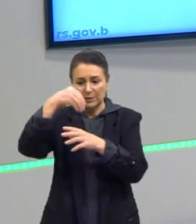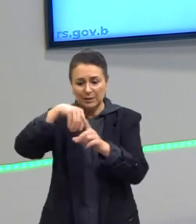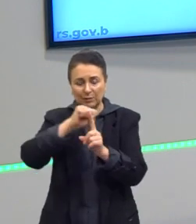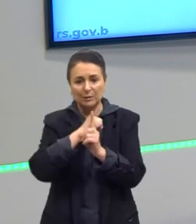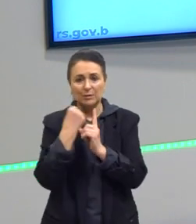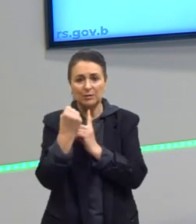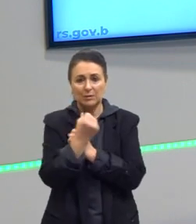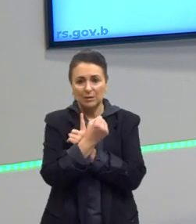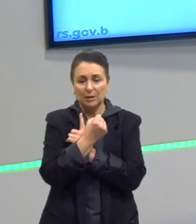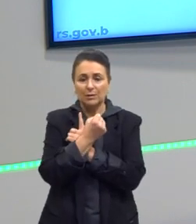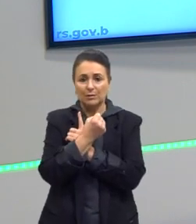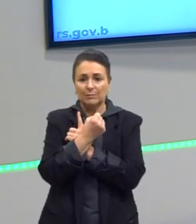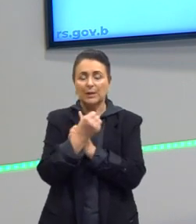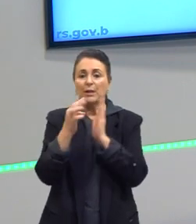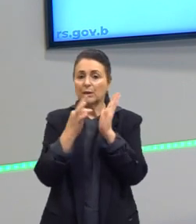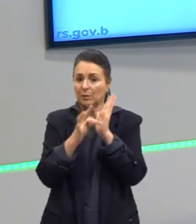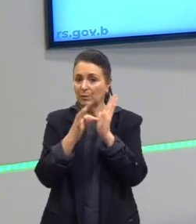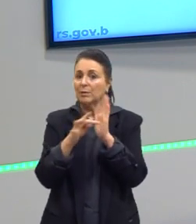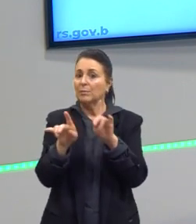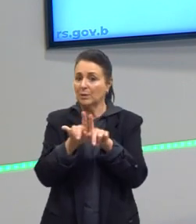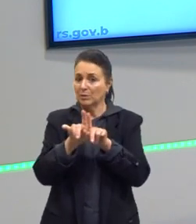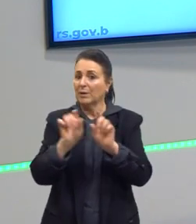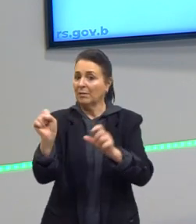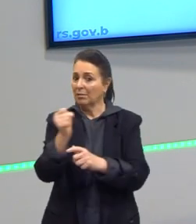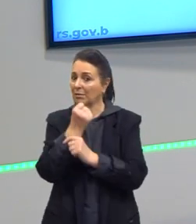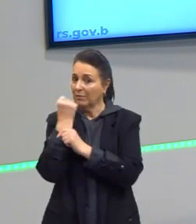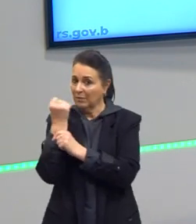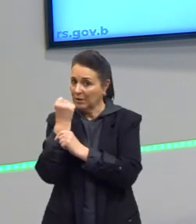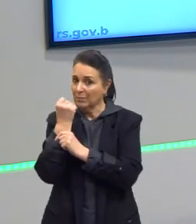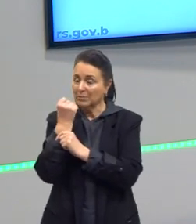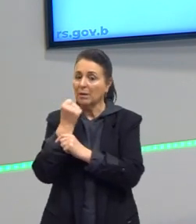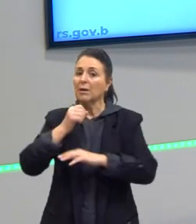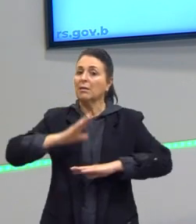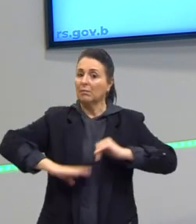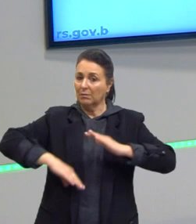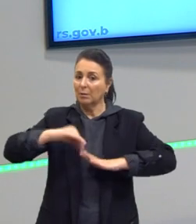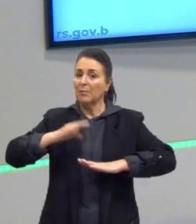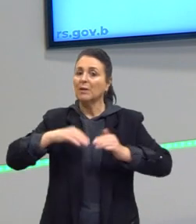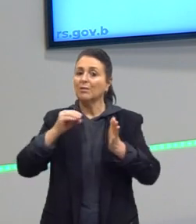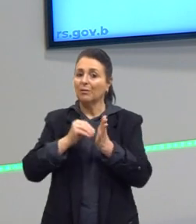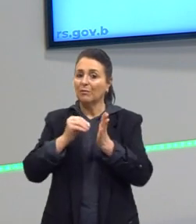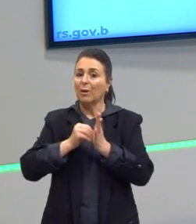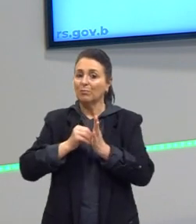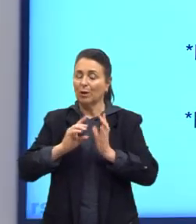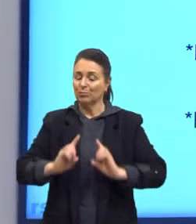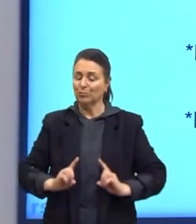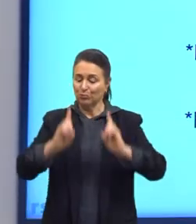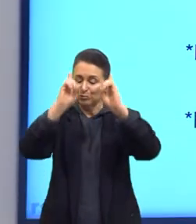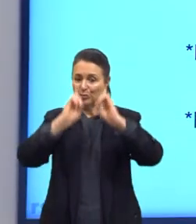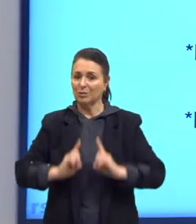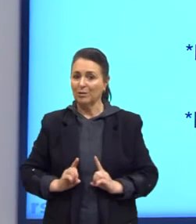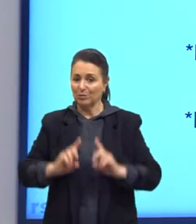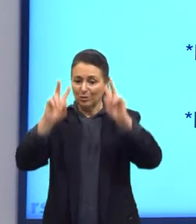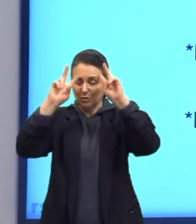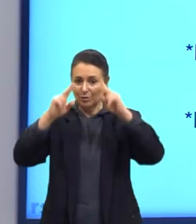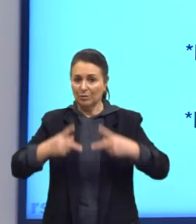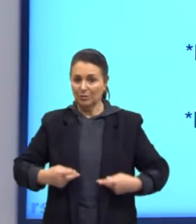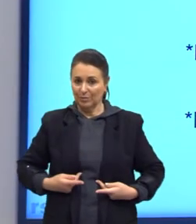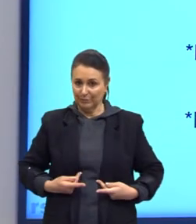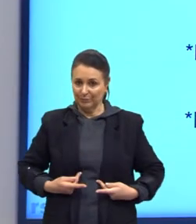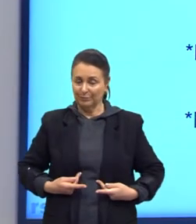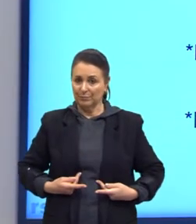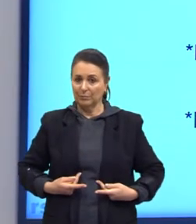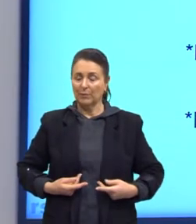nós defendemos teoricamente, e, na prática, nós vemos essa desumanização. Olha, a pobreza chega a dois terços da